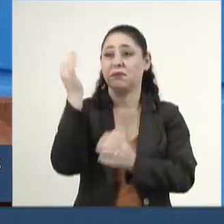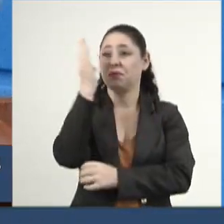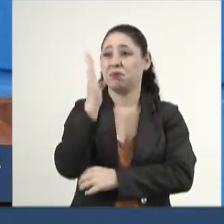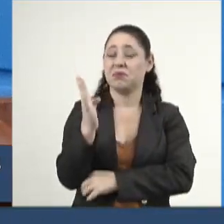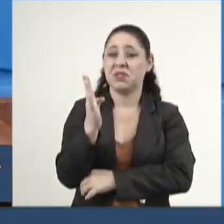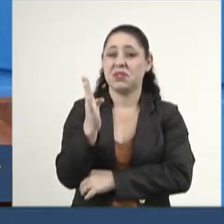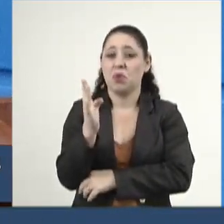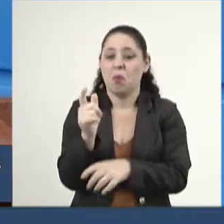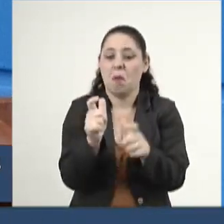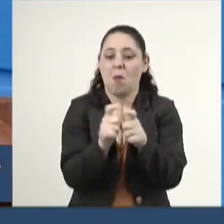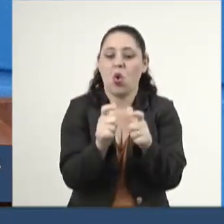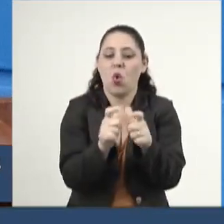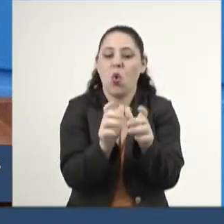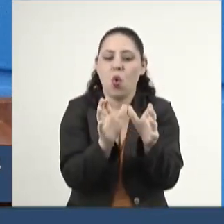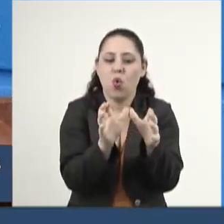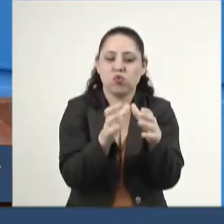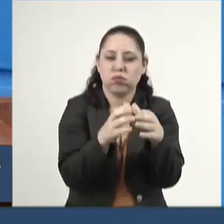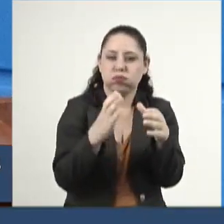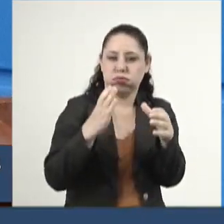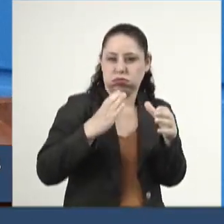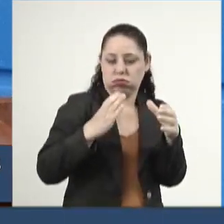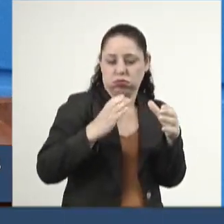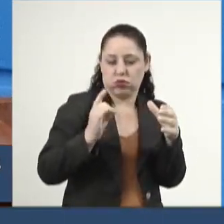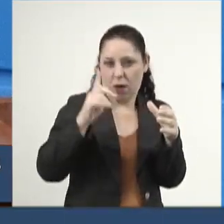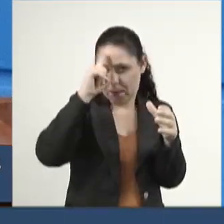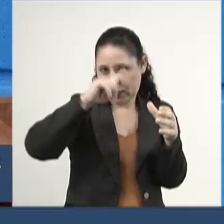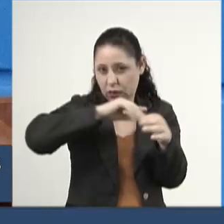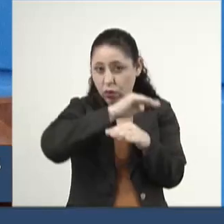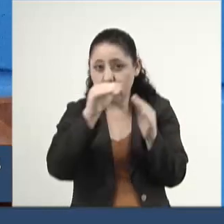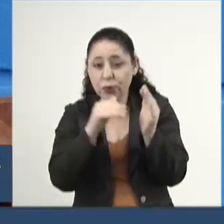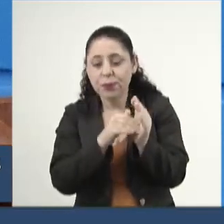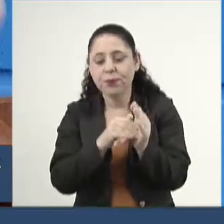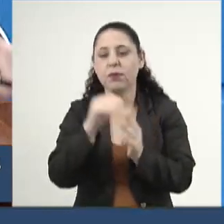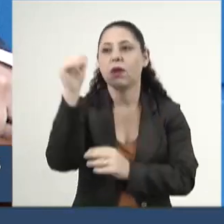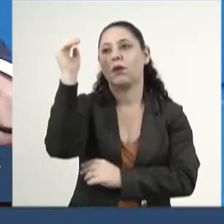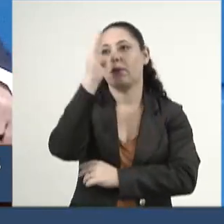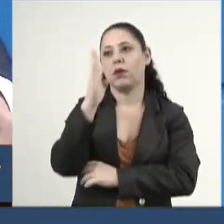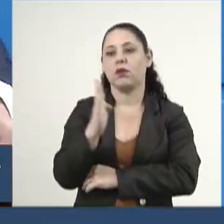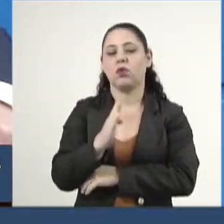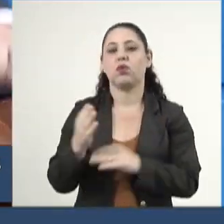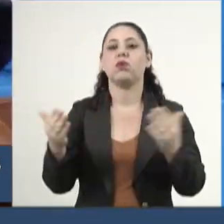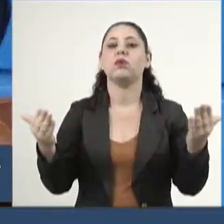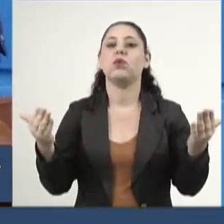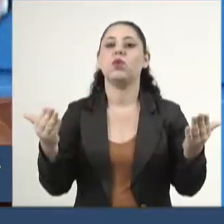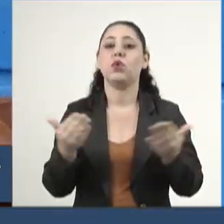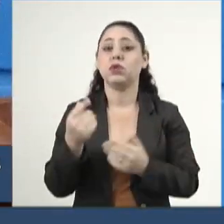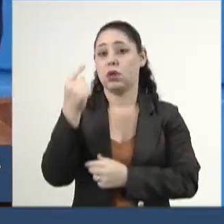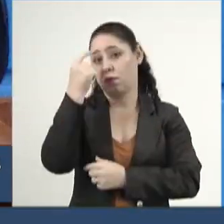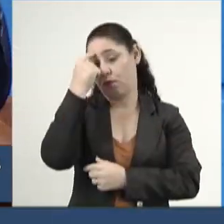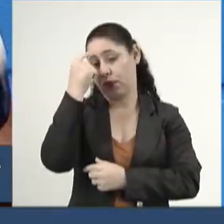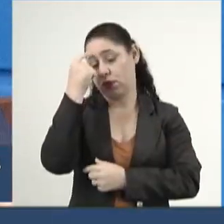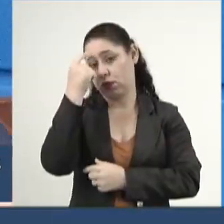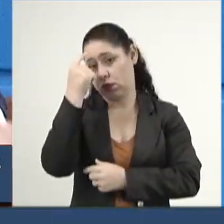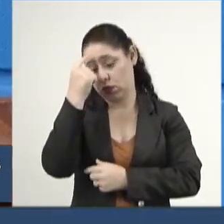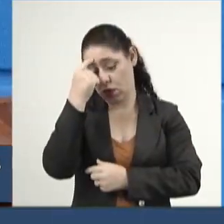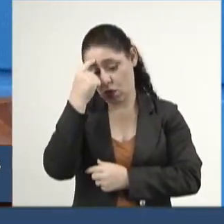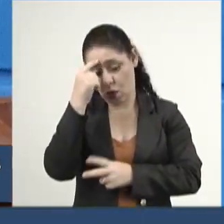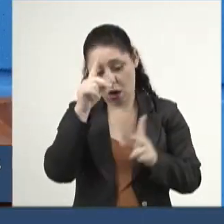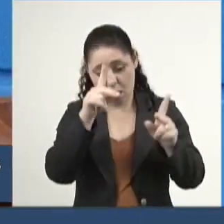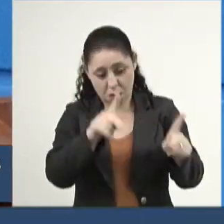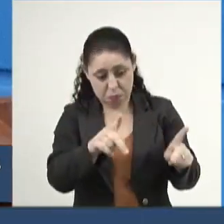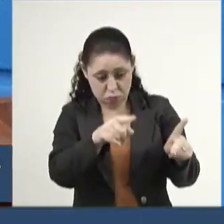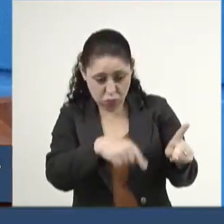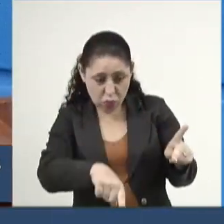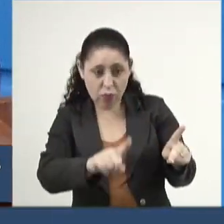de poucos, de uma elite. Então, é esse Brasil hoje que pensa na maioria do povo,